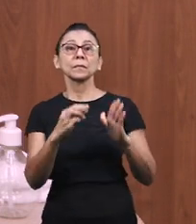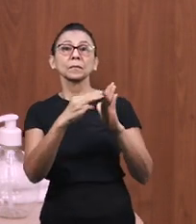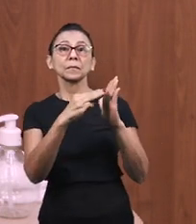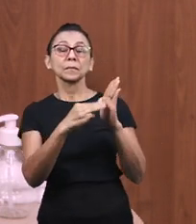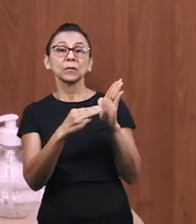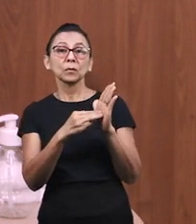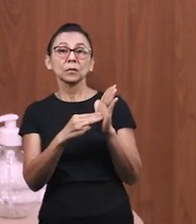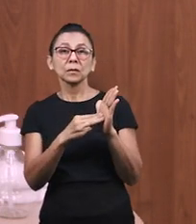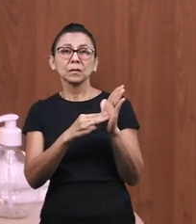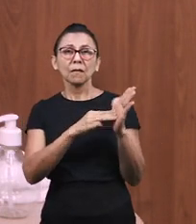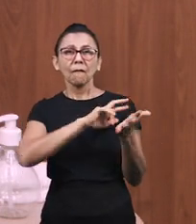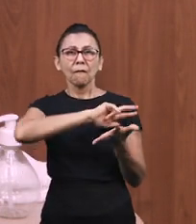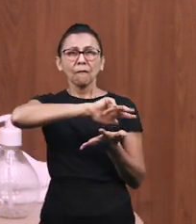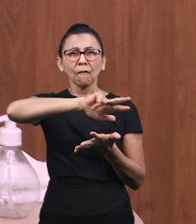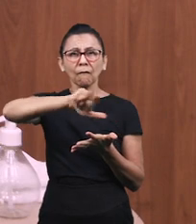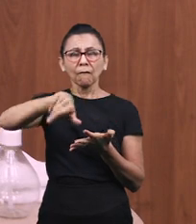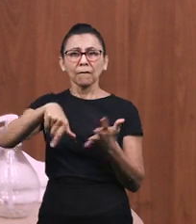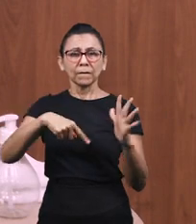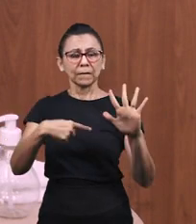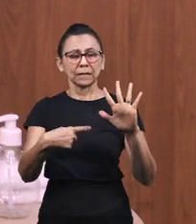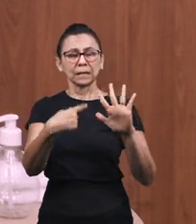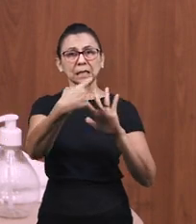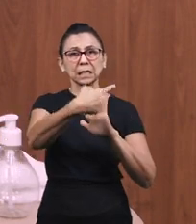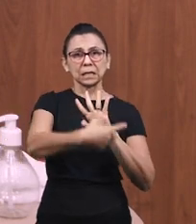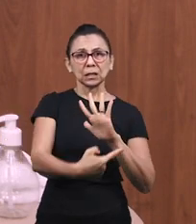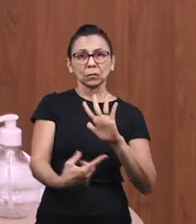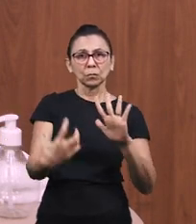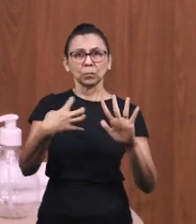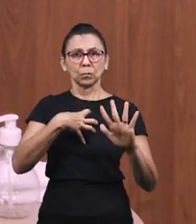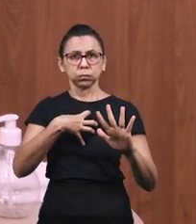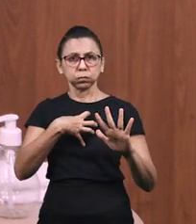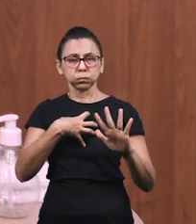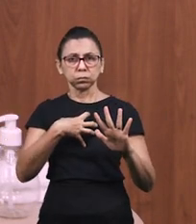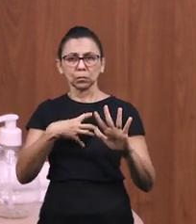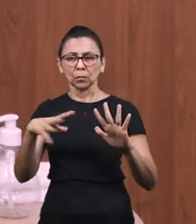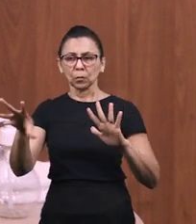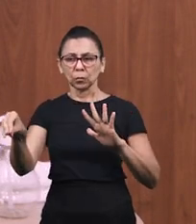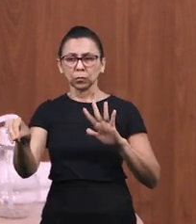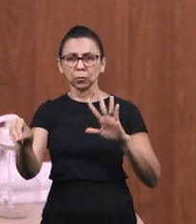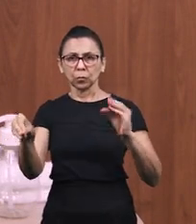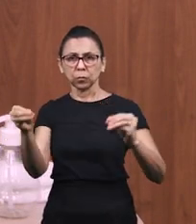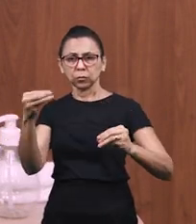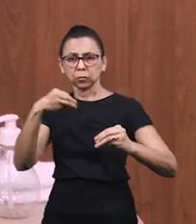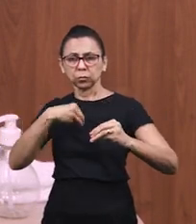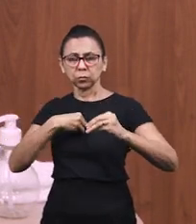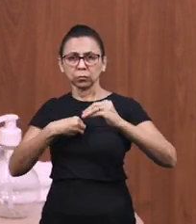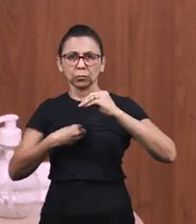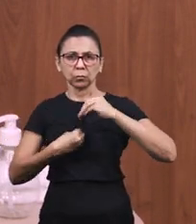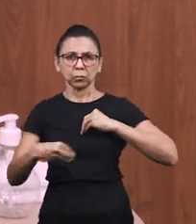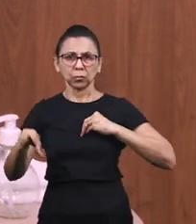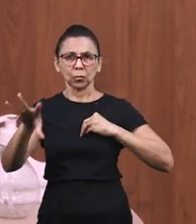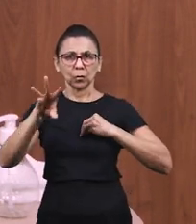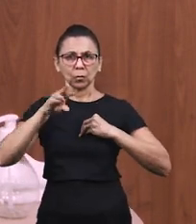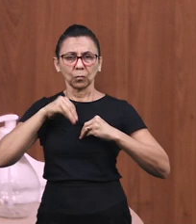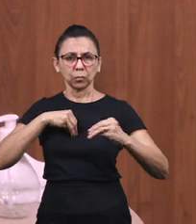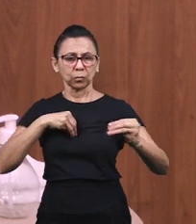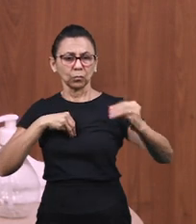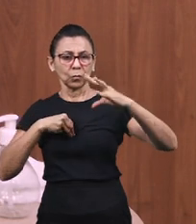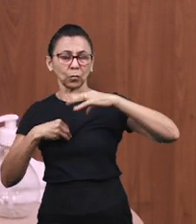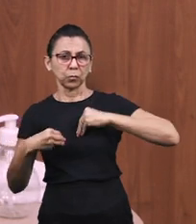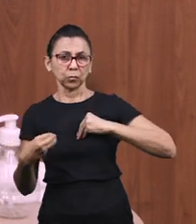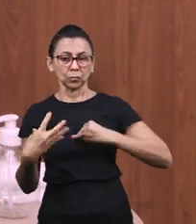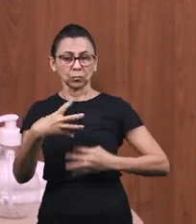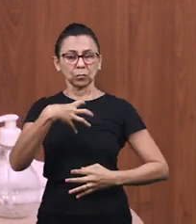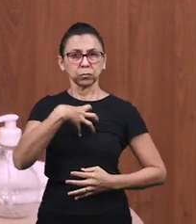pistas multissensoriais e, em especial, o uso de gestos para o treino da habilidade de fala e